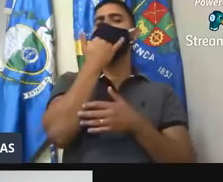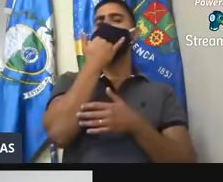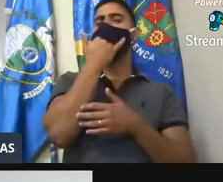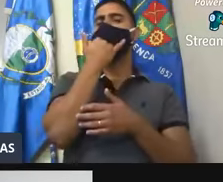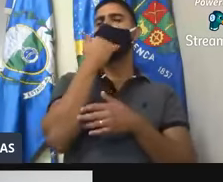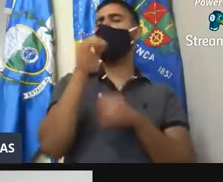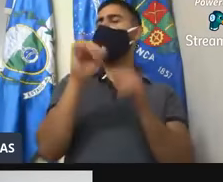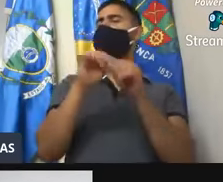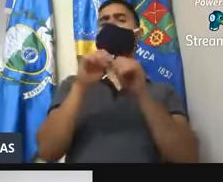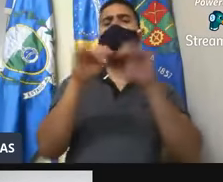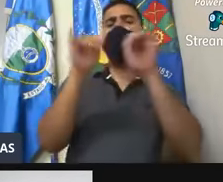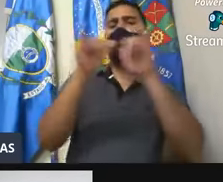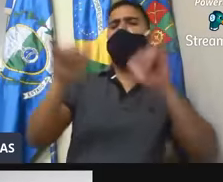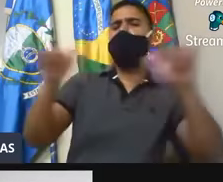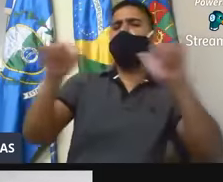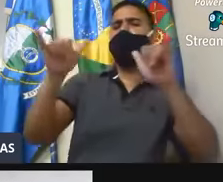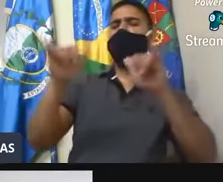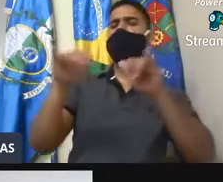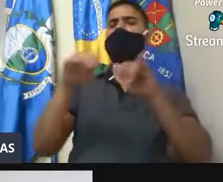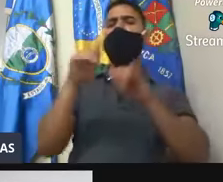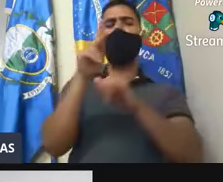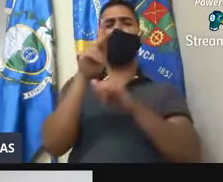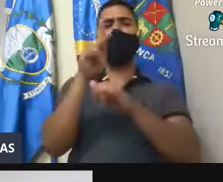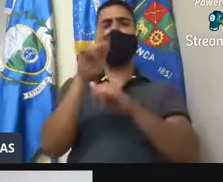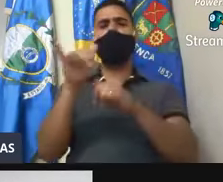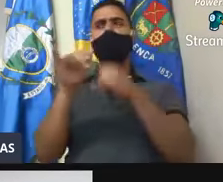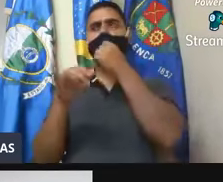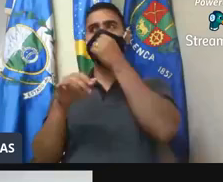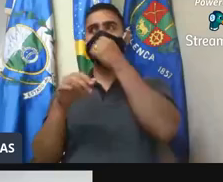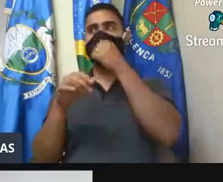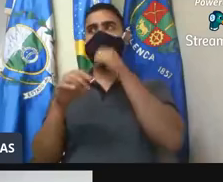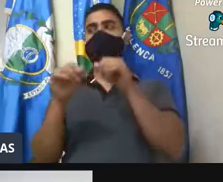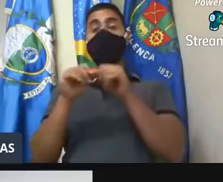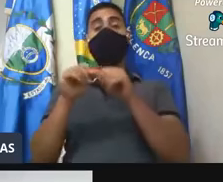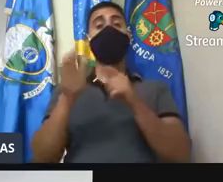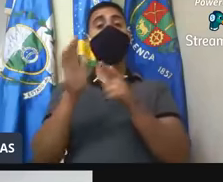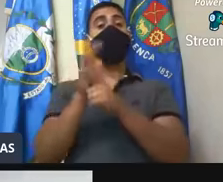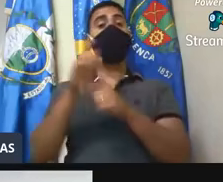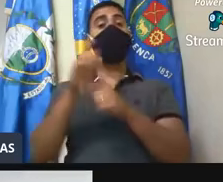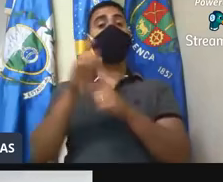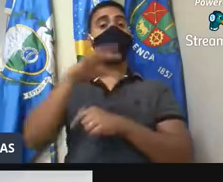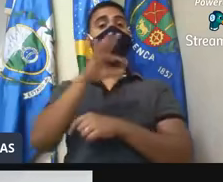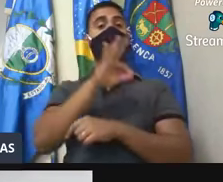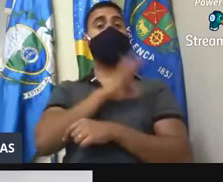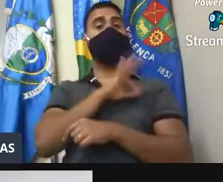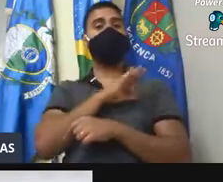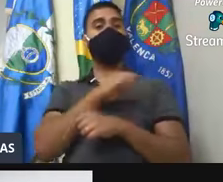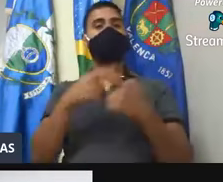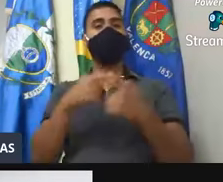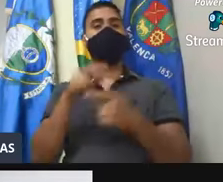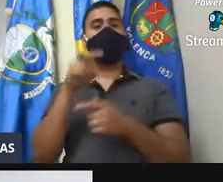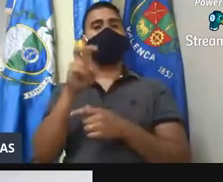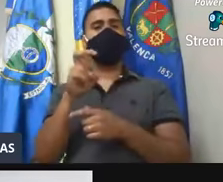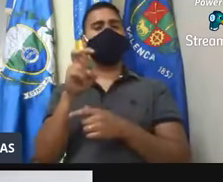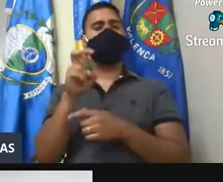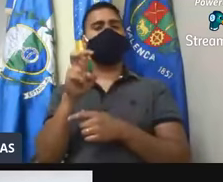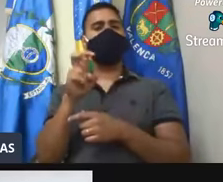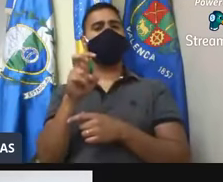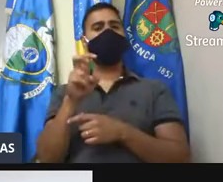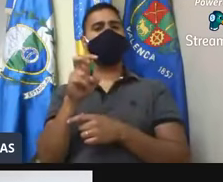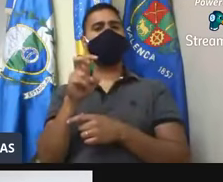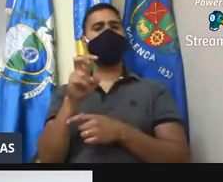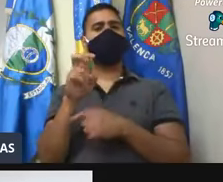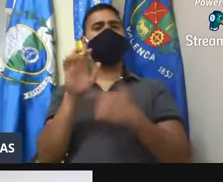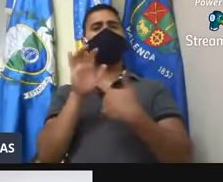um alerta a todos os pais, eu estou fazendo um documento, estou indo para a delegacia de polícia, pois cinco perfis estão